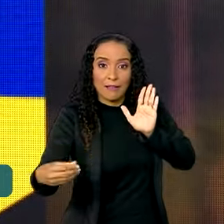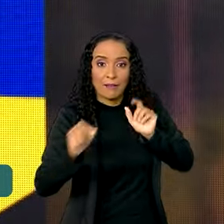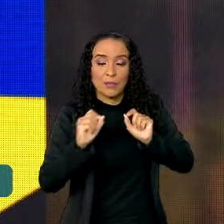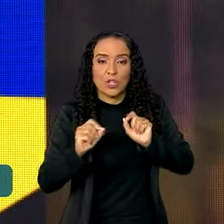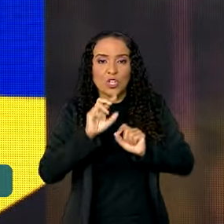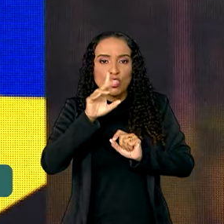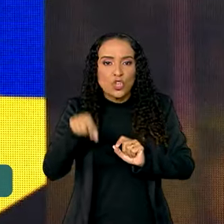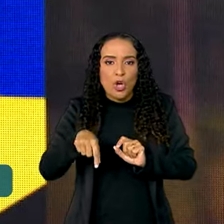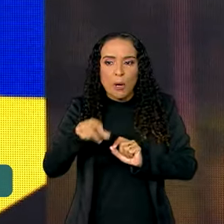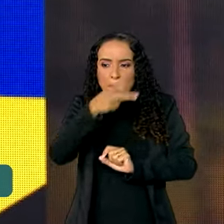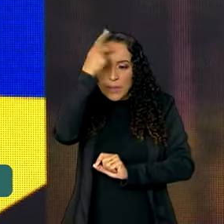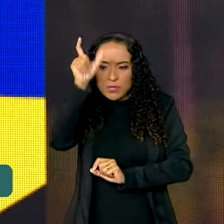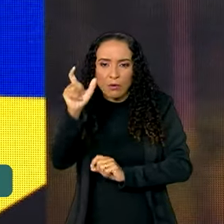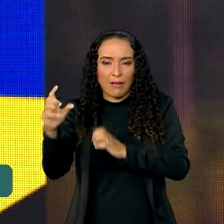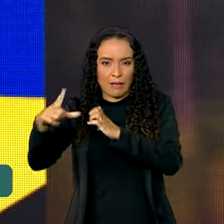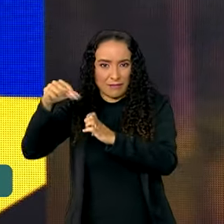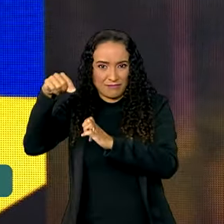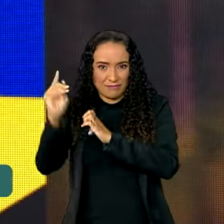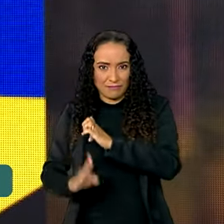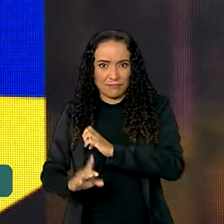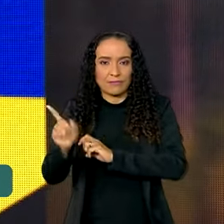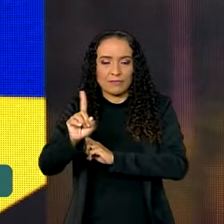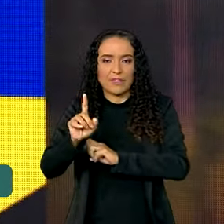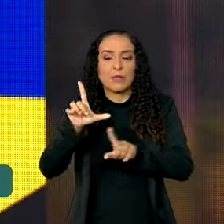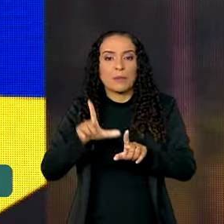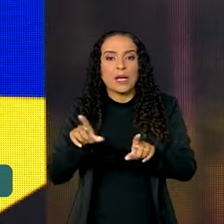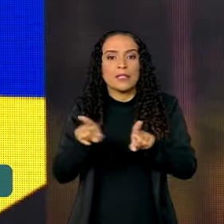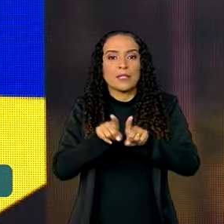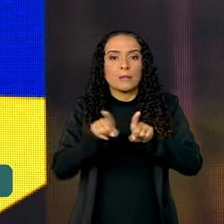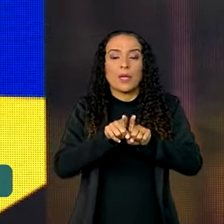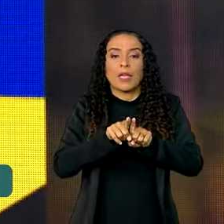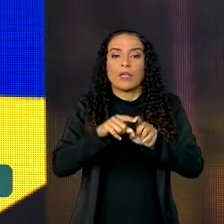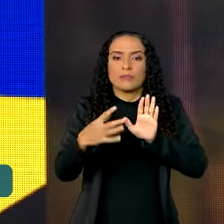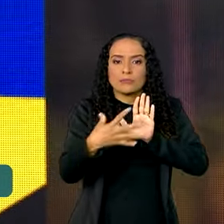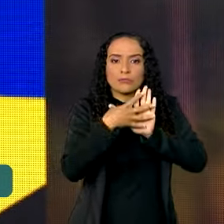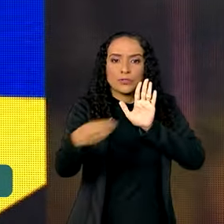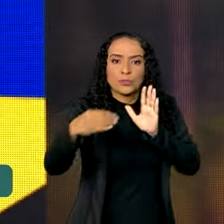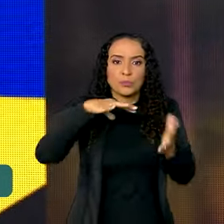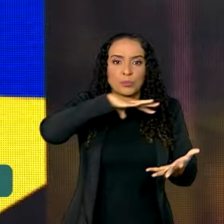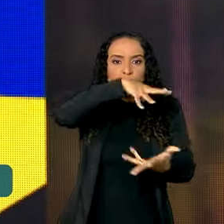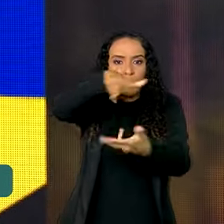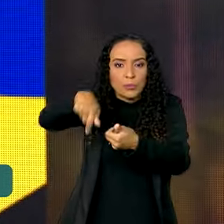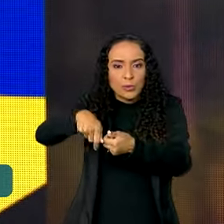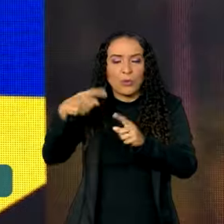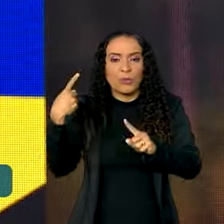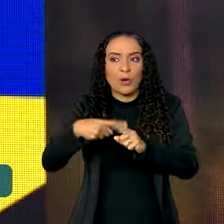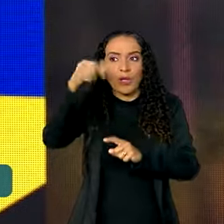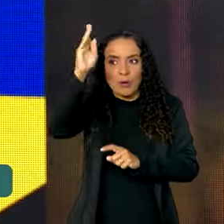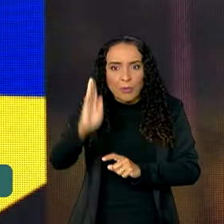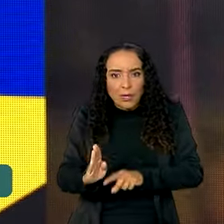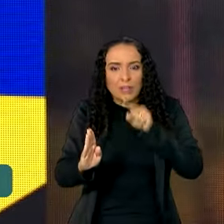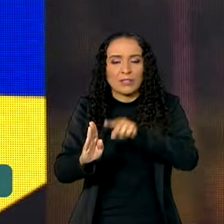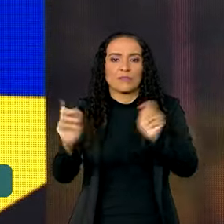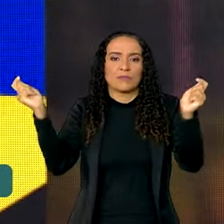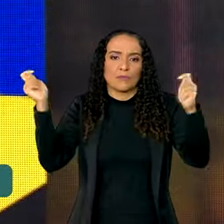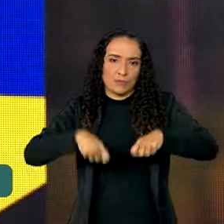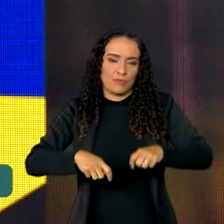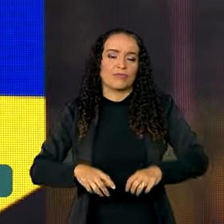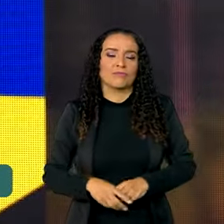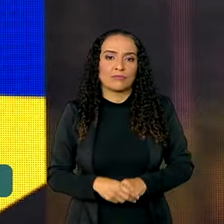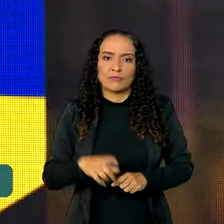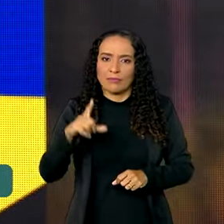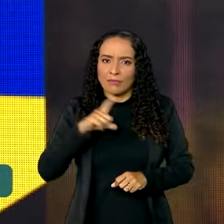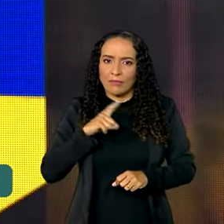não apenas para os empresários brasileiros, mas que a gente sirva de exemplo para o mundo, porque o Brasil tem condições,